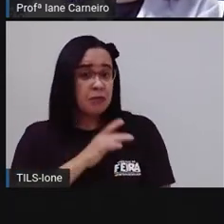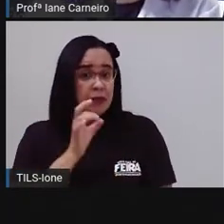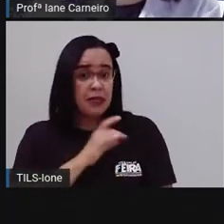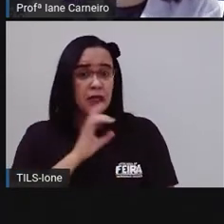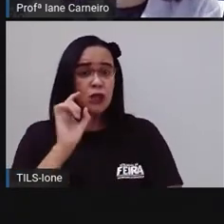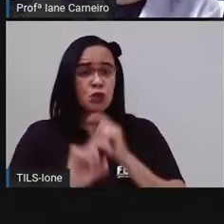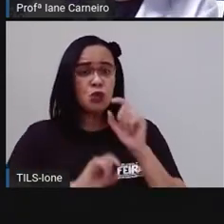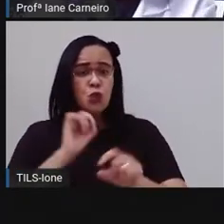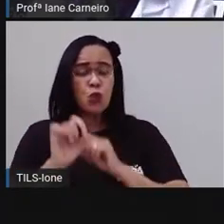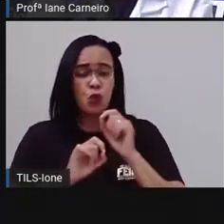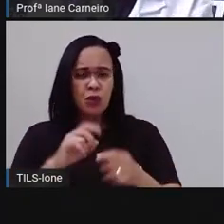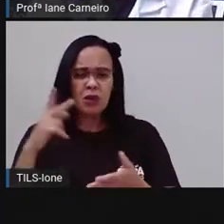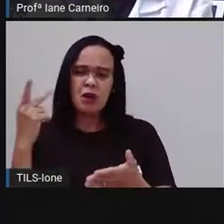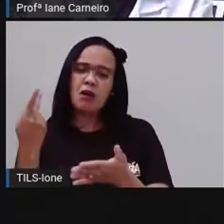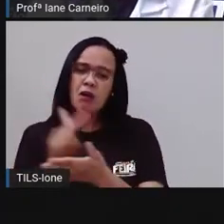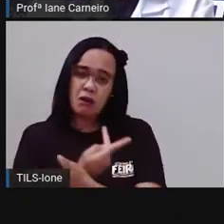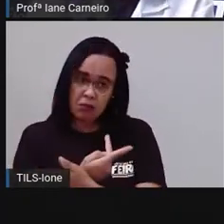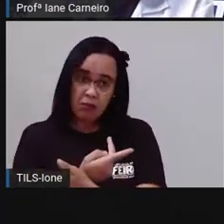errar.